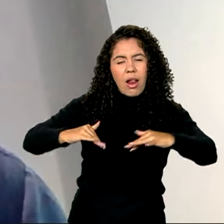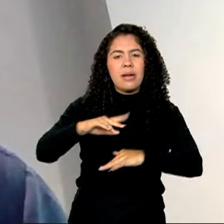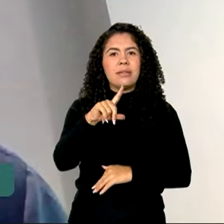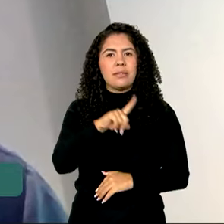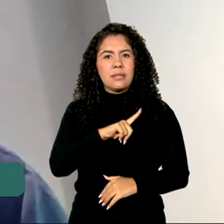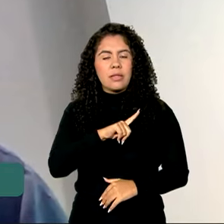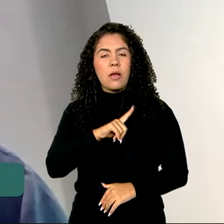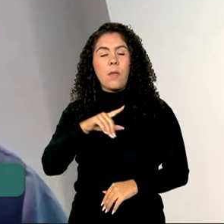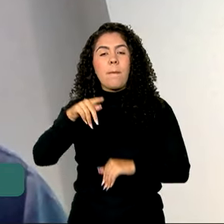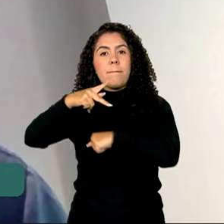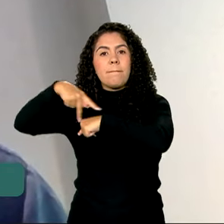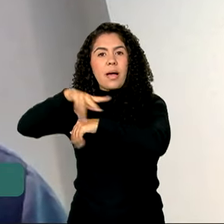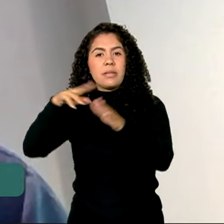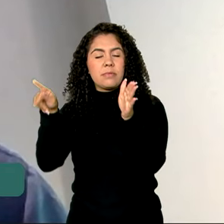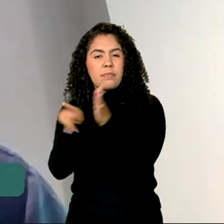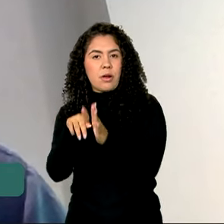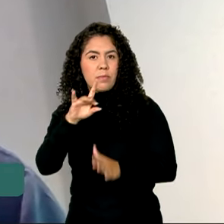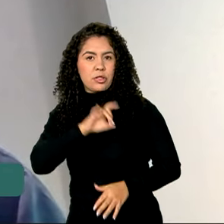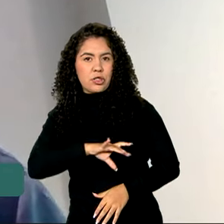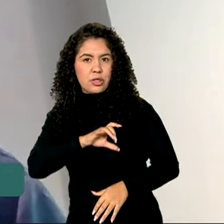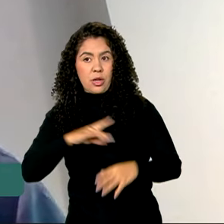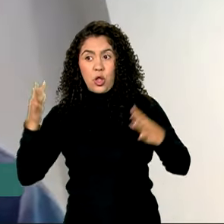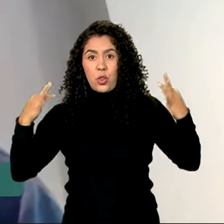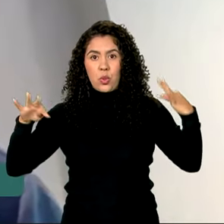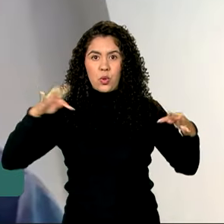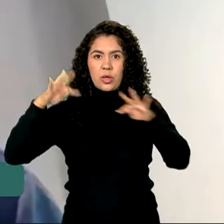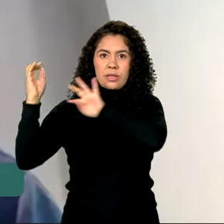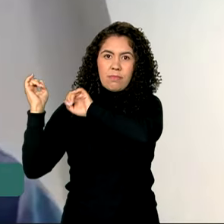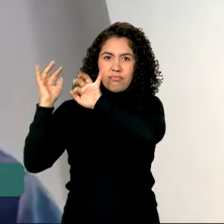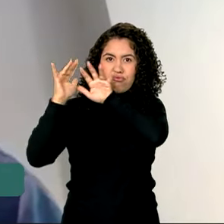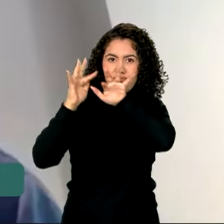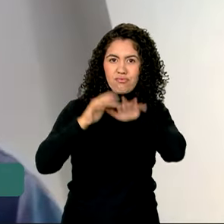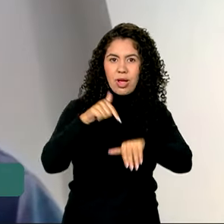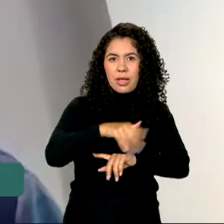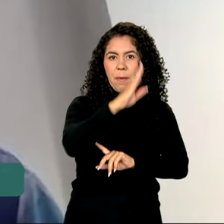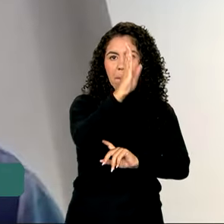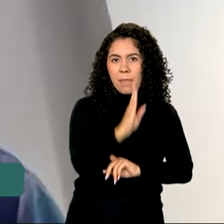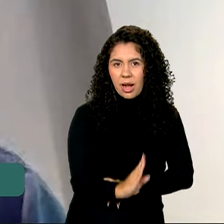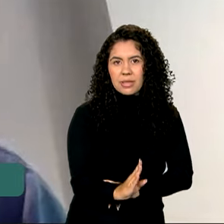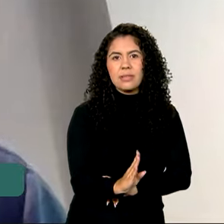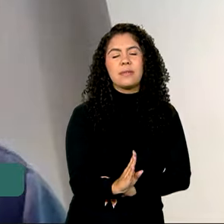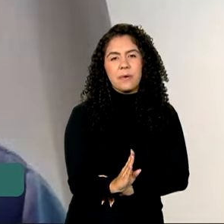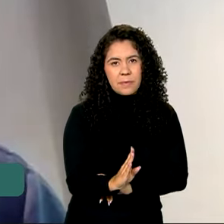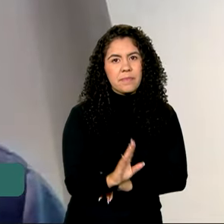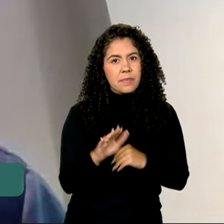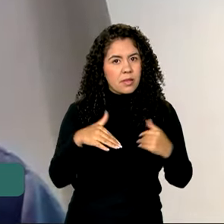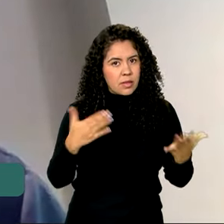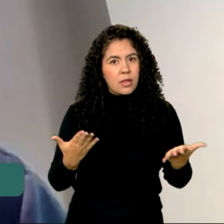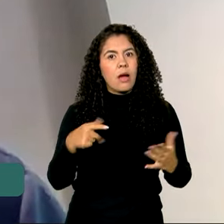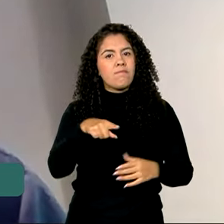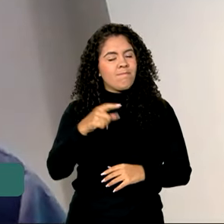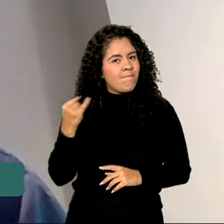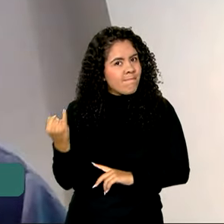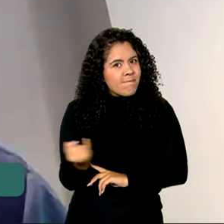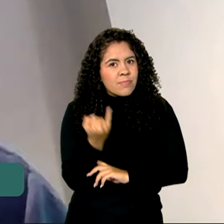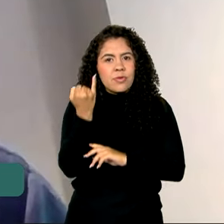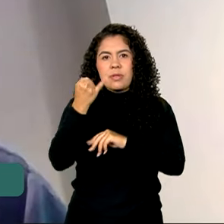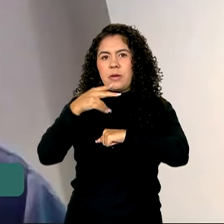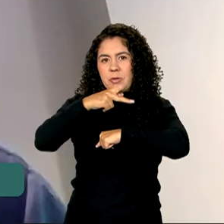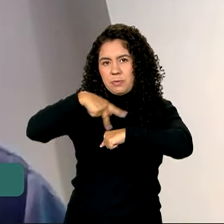é o terceiro país que mais encaminha turistas aqui para o Brasil. Então, é realmente um parceiro importante